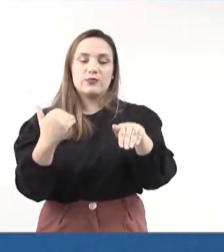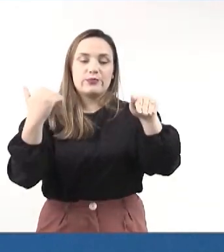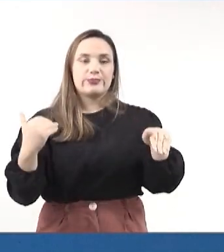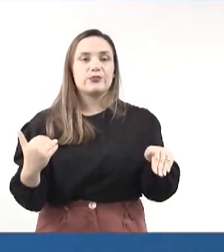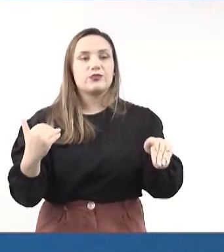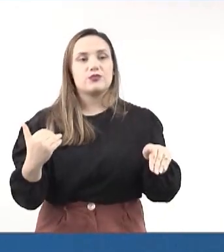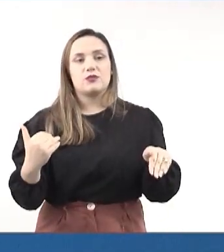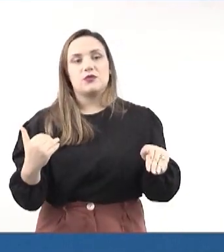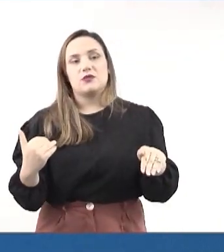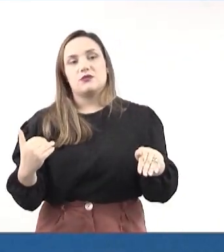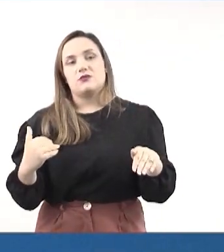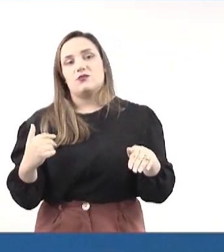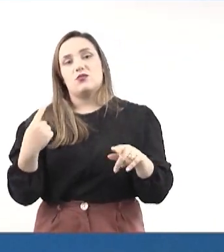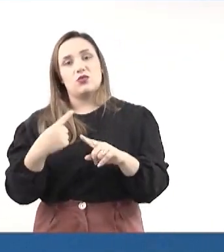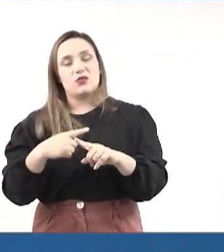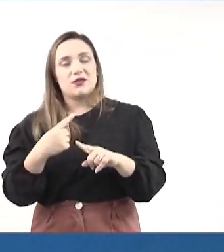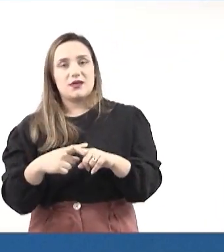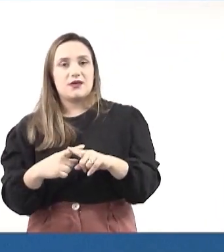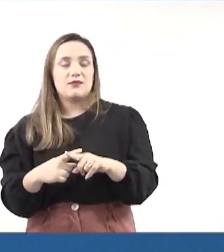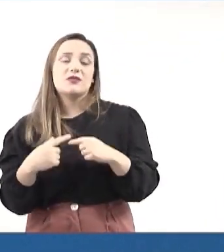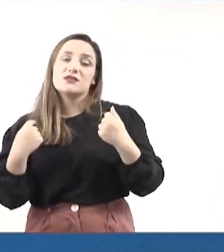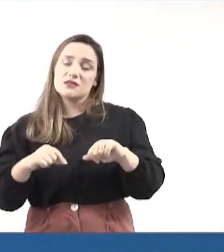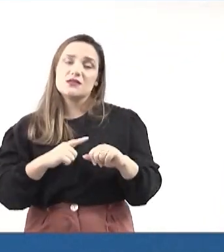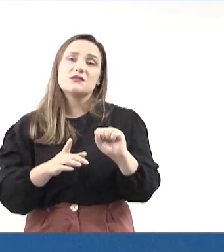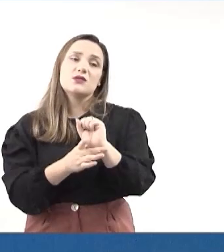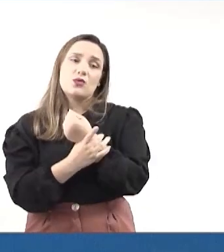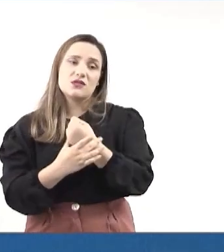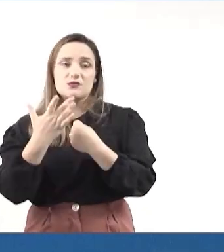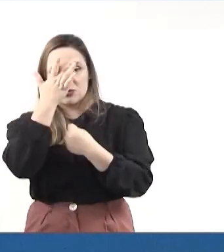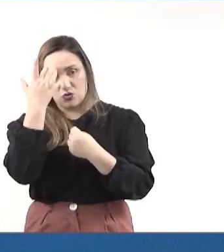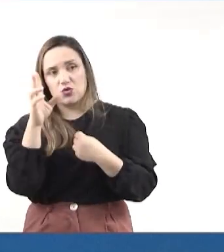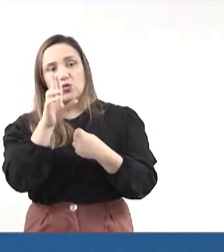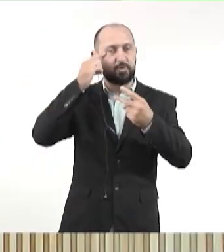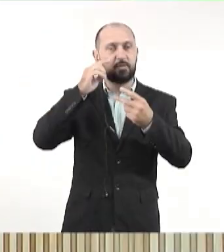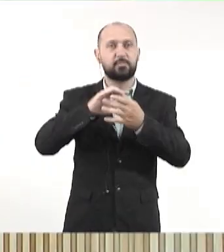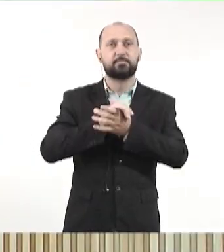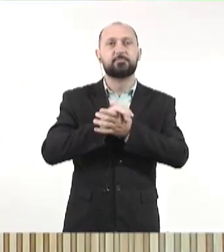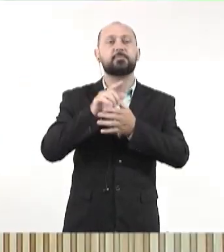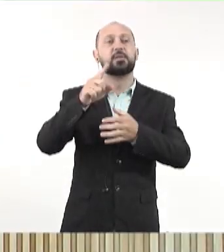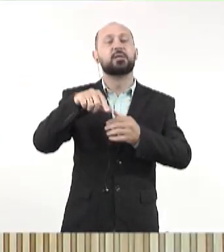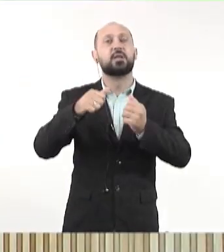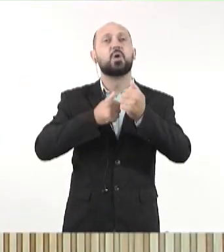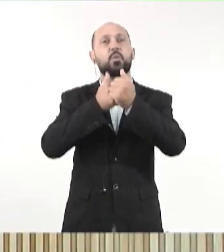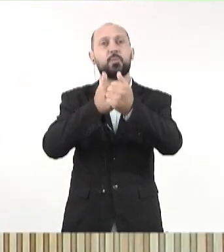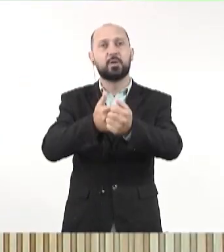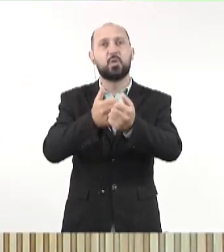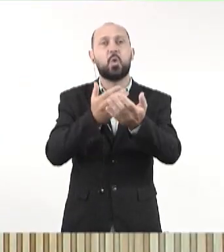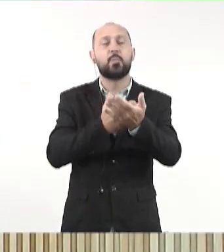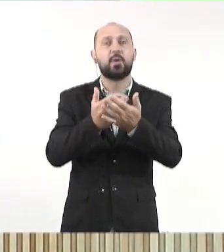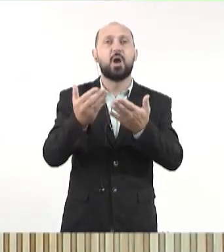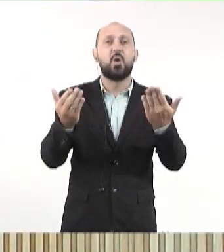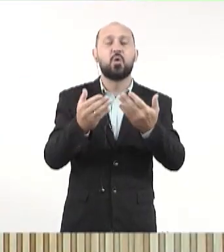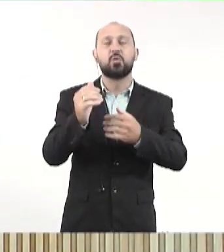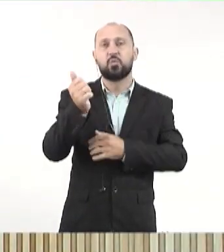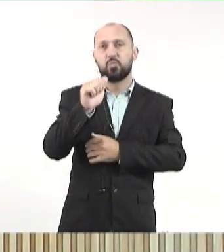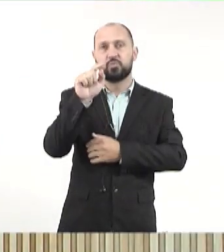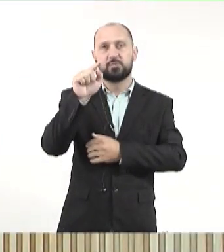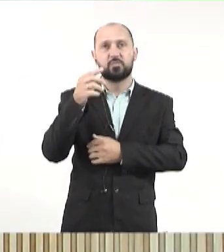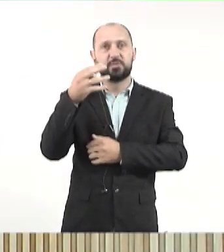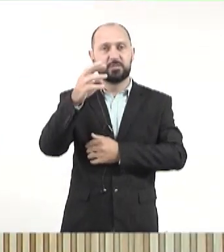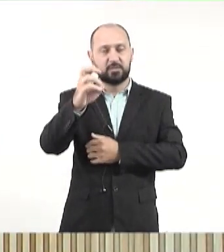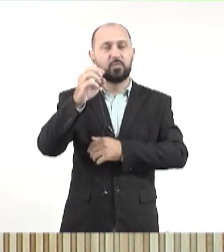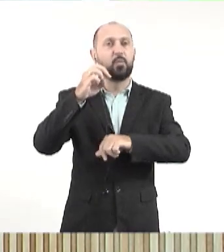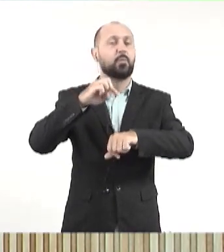garantindo, assim, a segurança daqueles que por ali transitam. Para quem está acompanhando a gente a partir de agora, 11 horas e